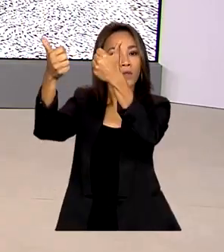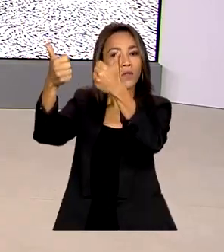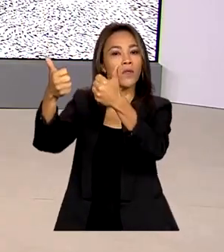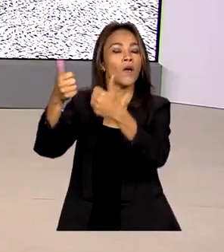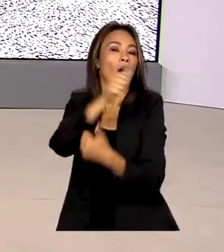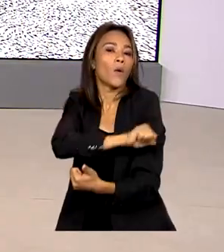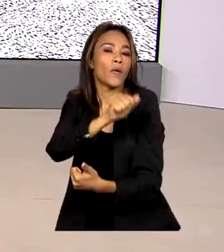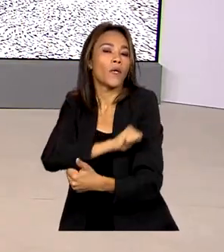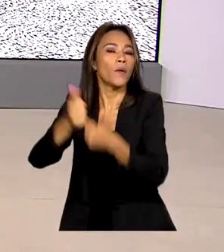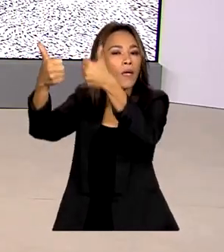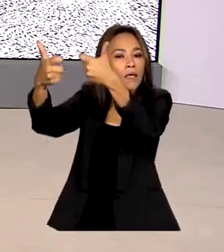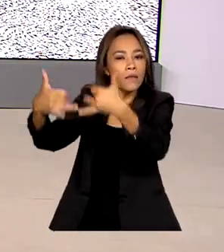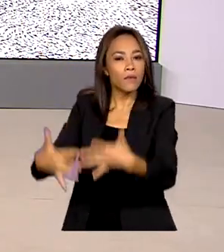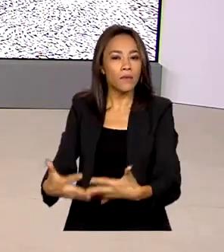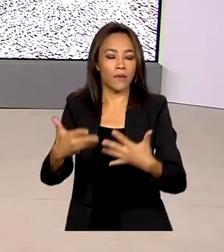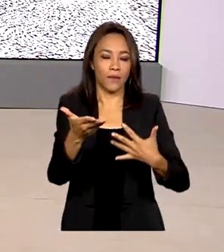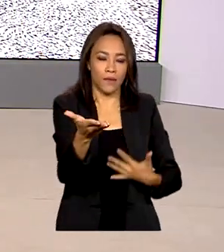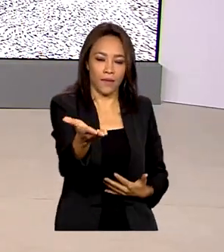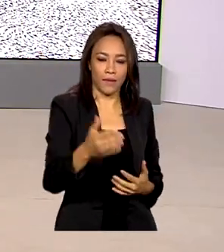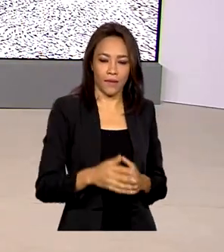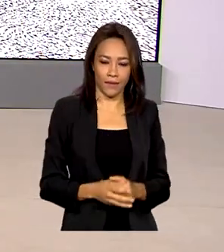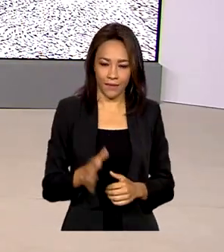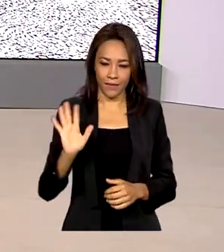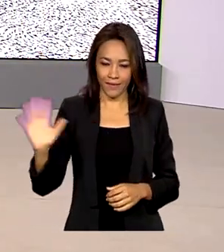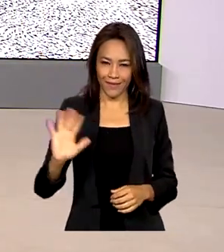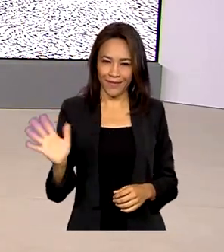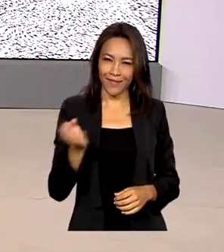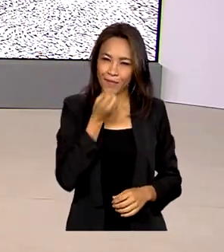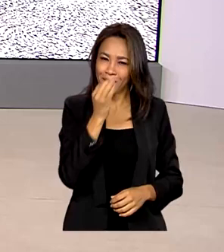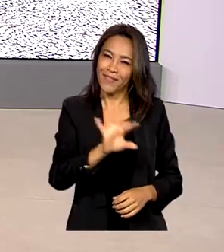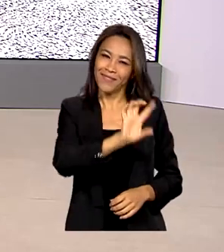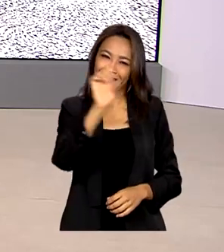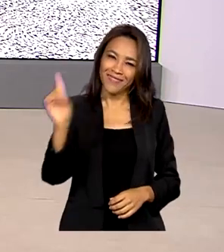detalhes ao vivo para a gente. Alessandra, bom dia para você!